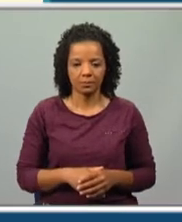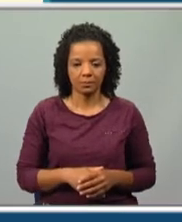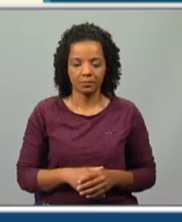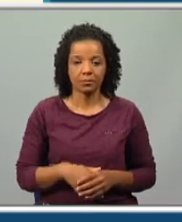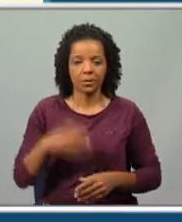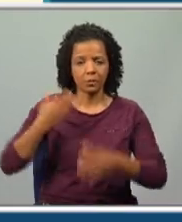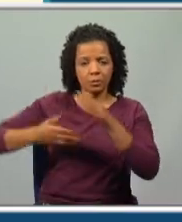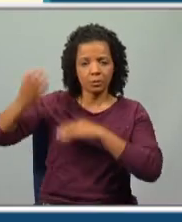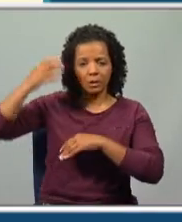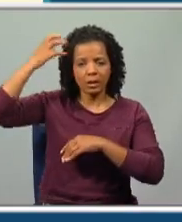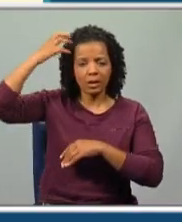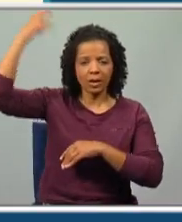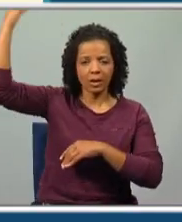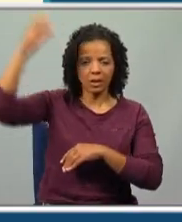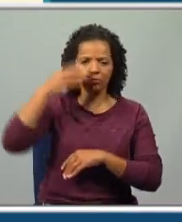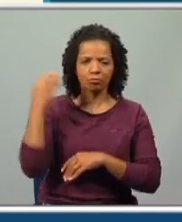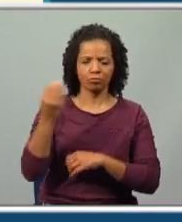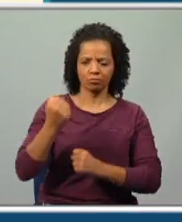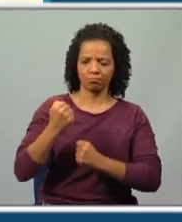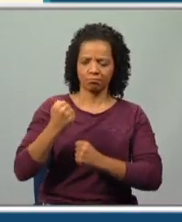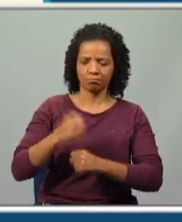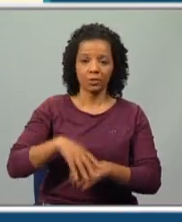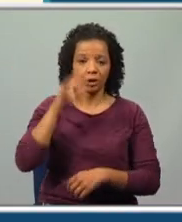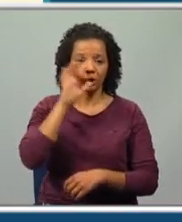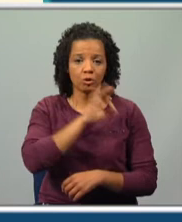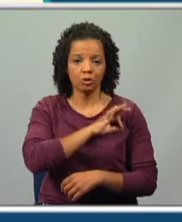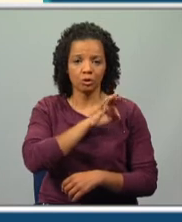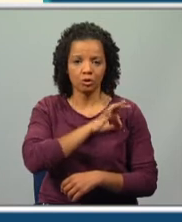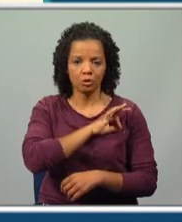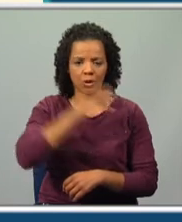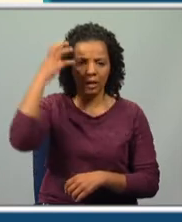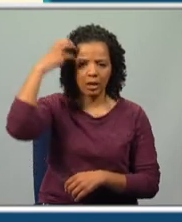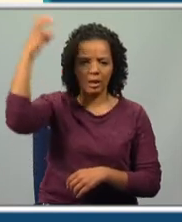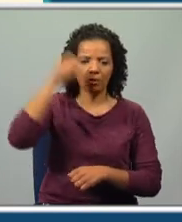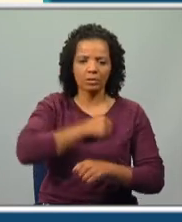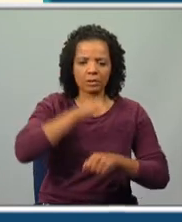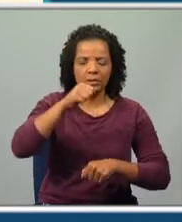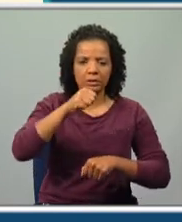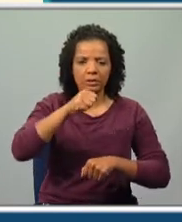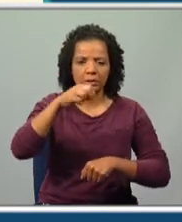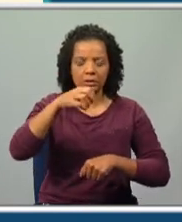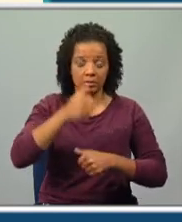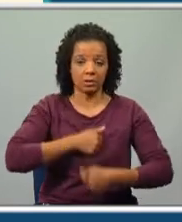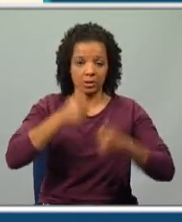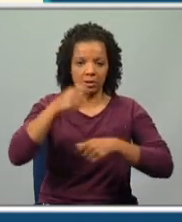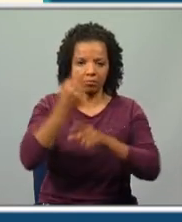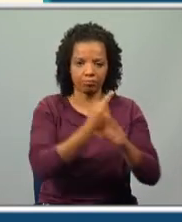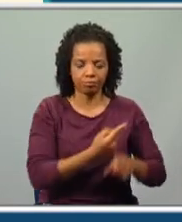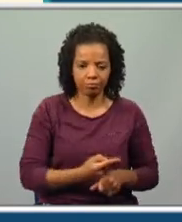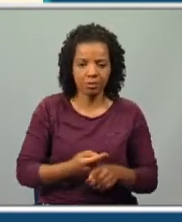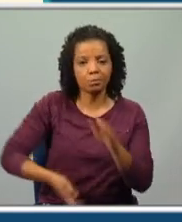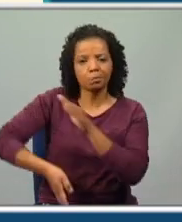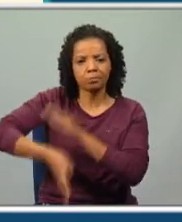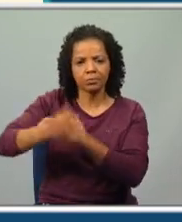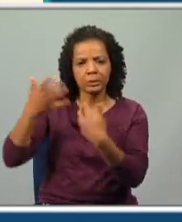Era uma vez um rei, moço e valente, senhor de um reino abundante em cidades e searas, que partira a batalhar por terras